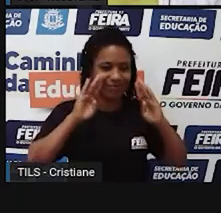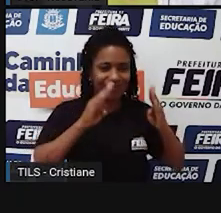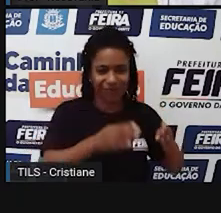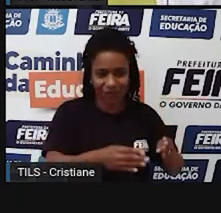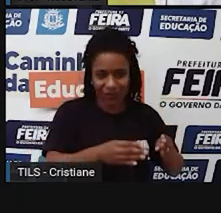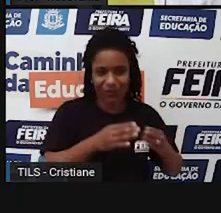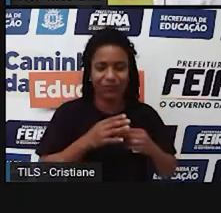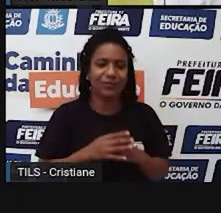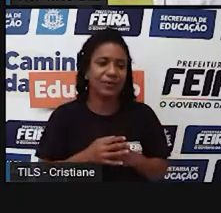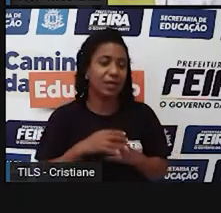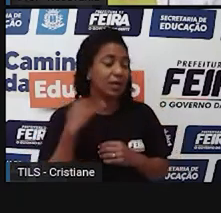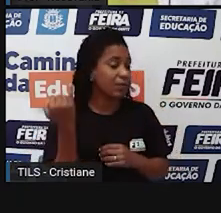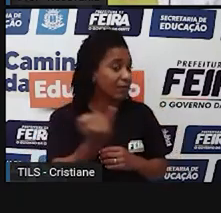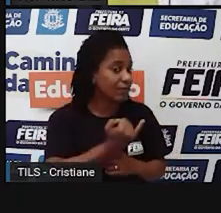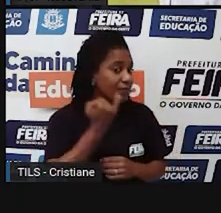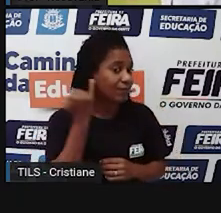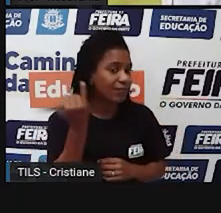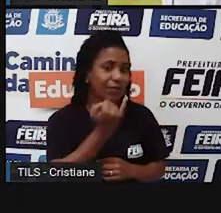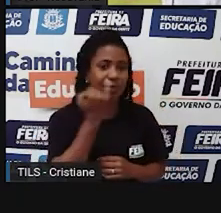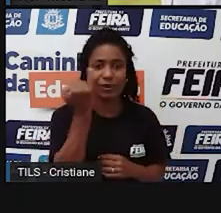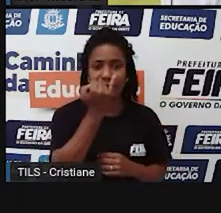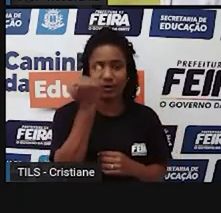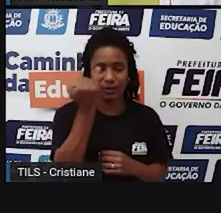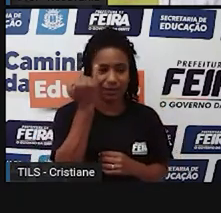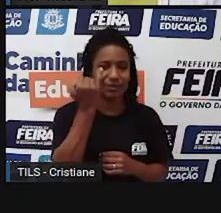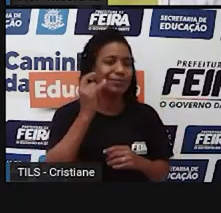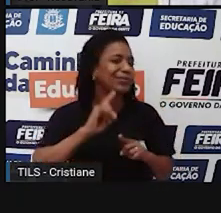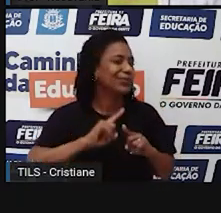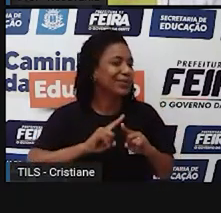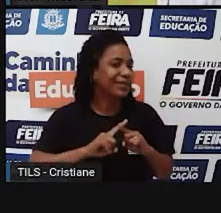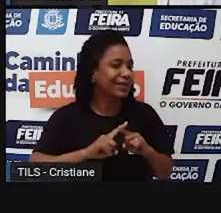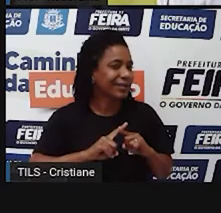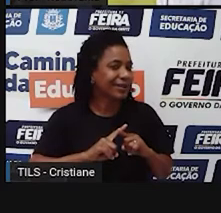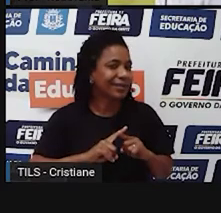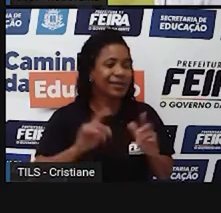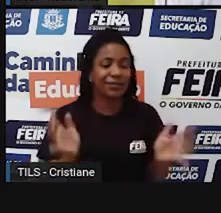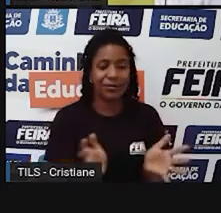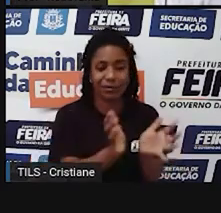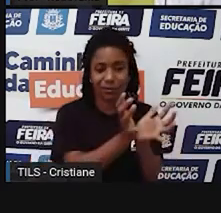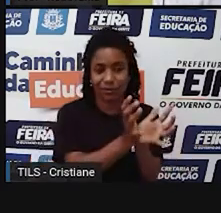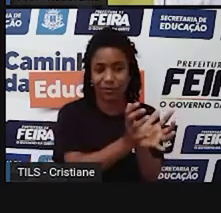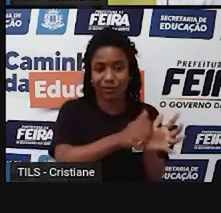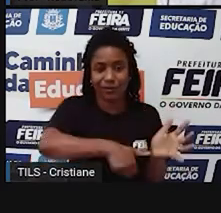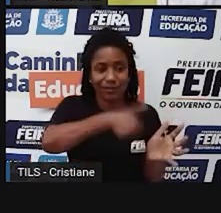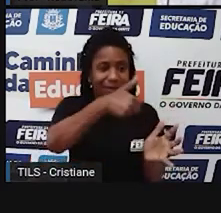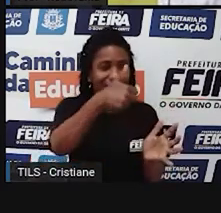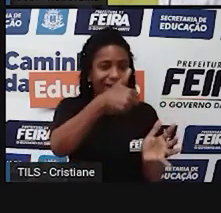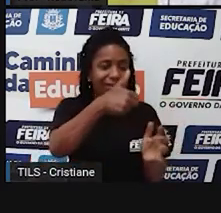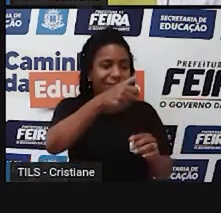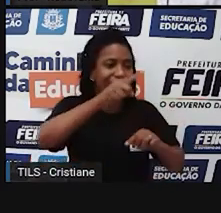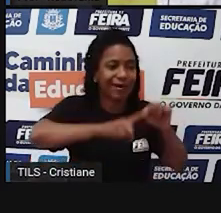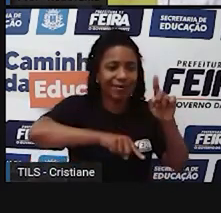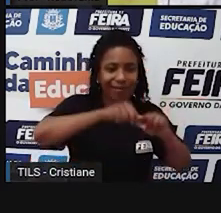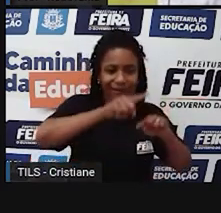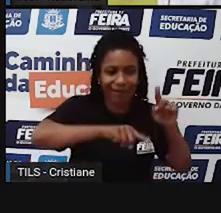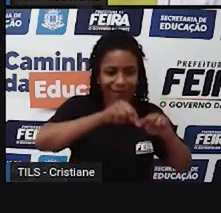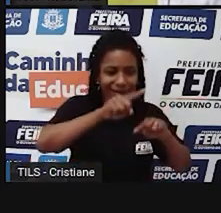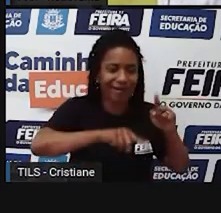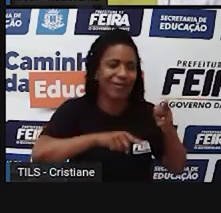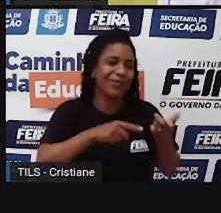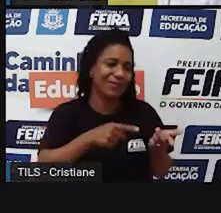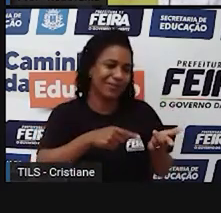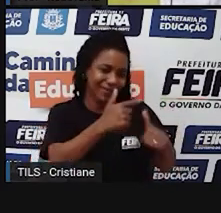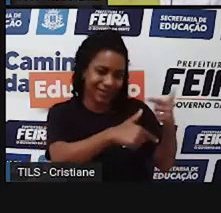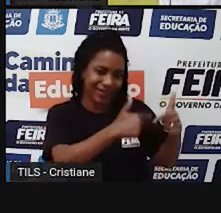E é de suma importância, porque é o setor que produz matéria-prima. Por exemplo, né? Se